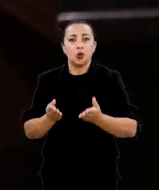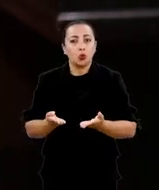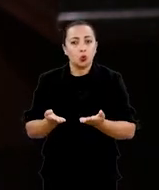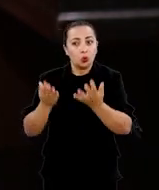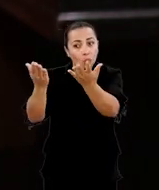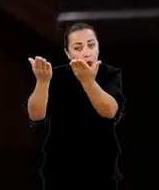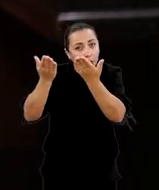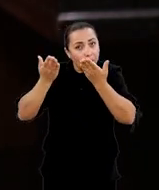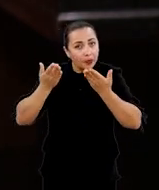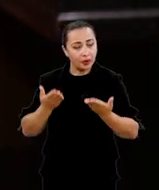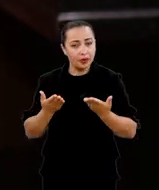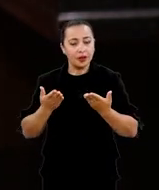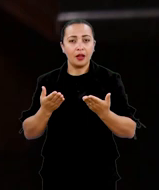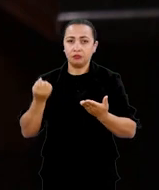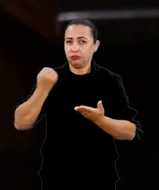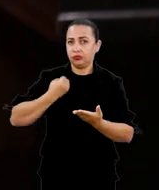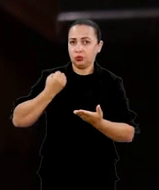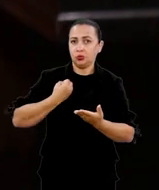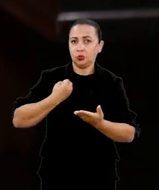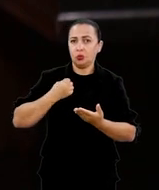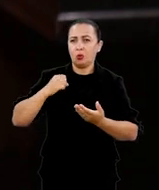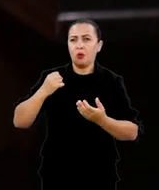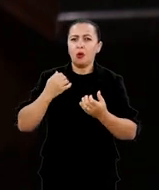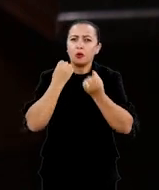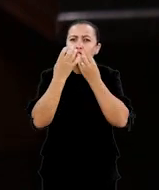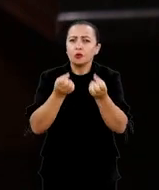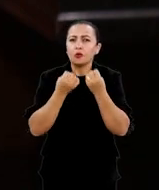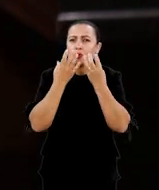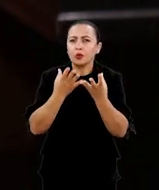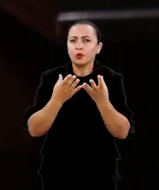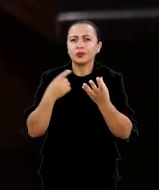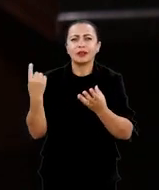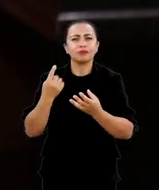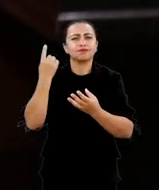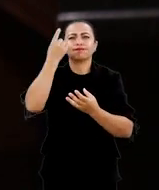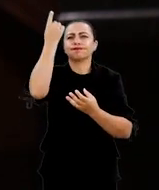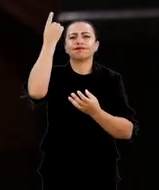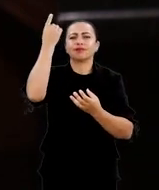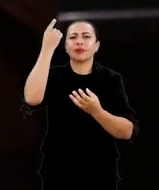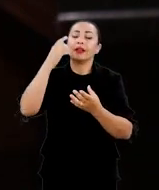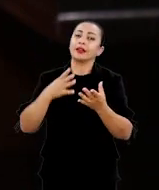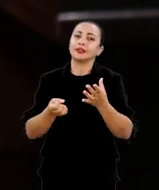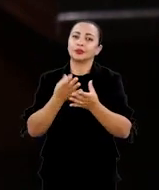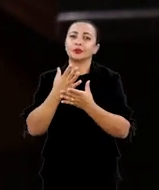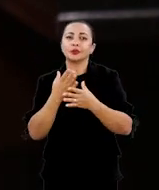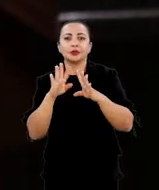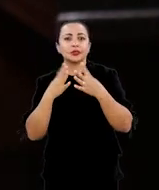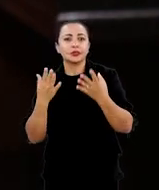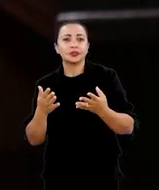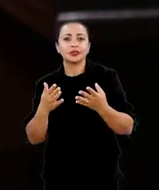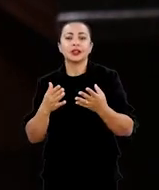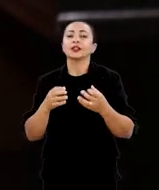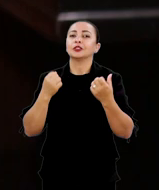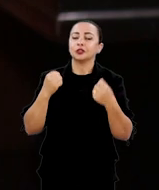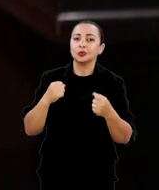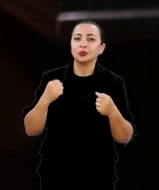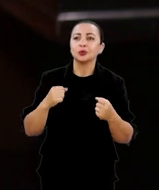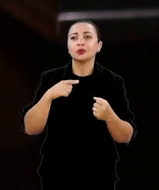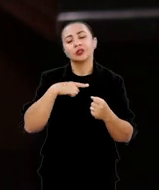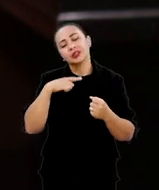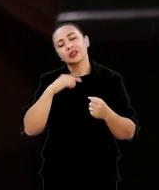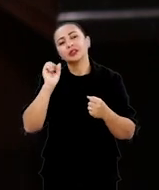nos fornecer esse número imenso de informações veio portanto a